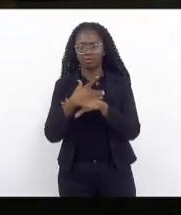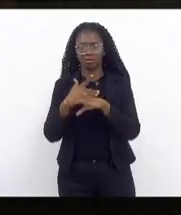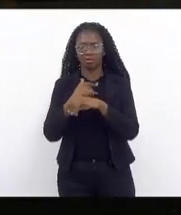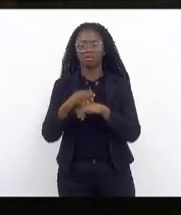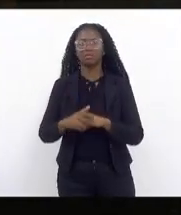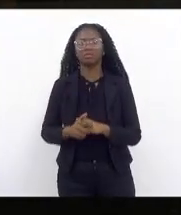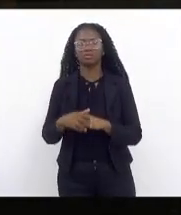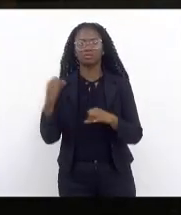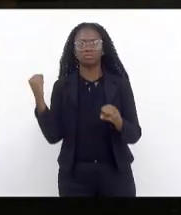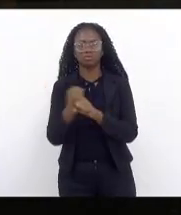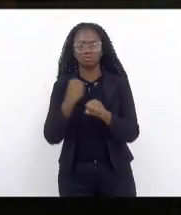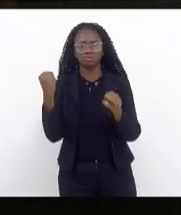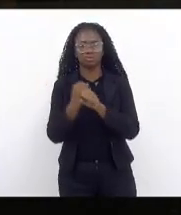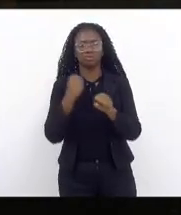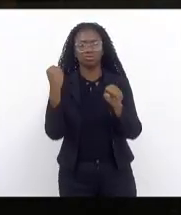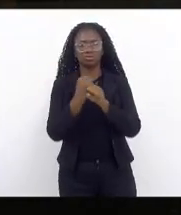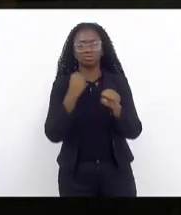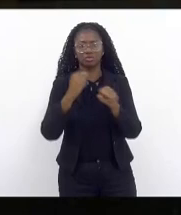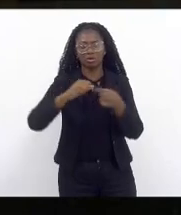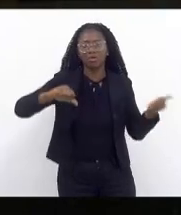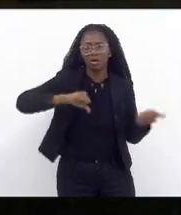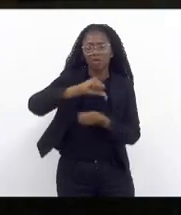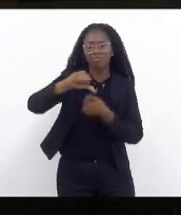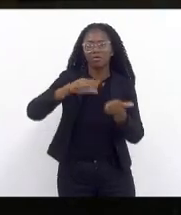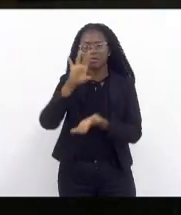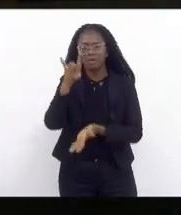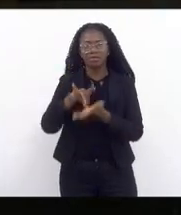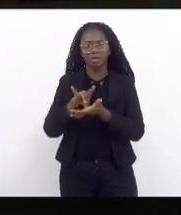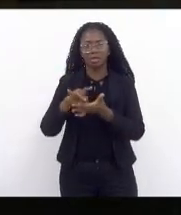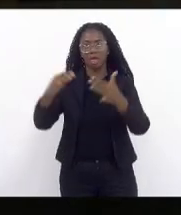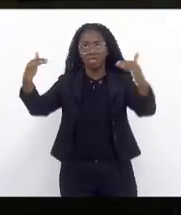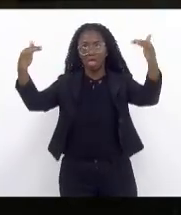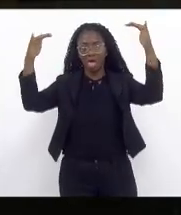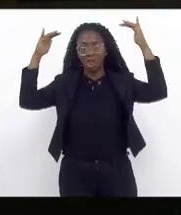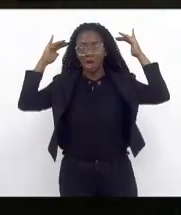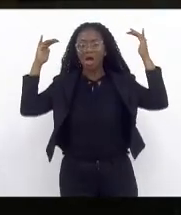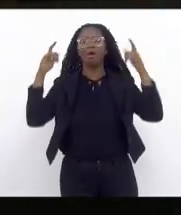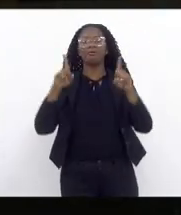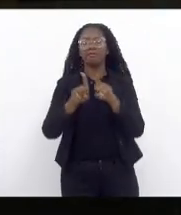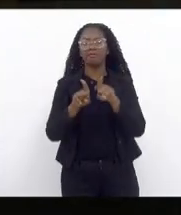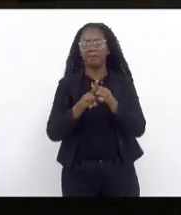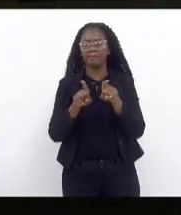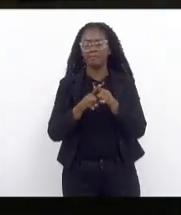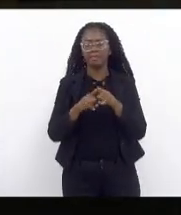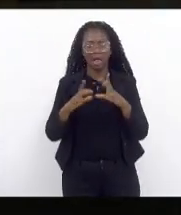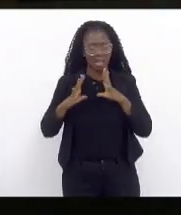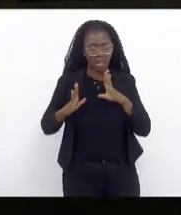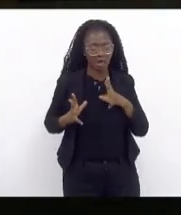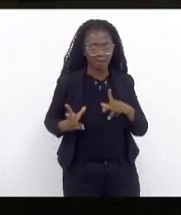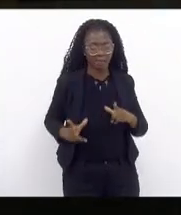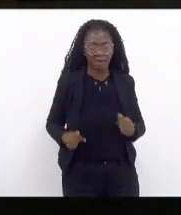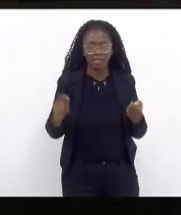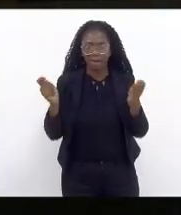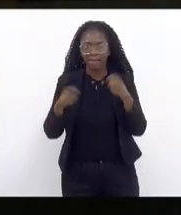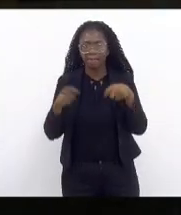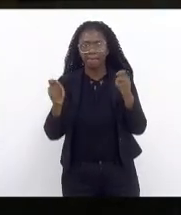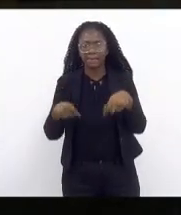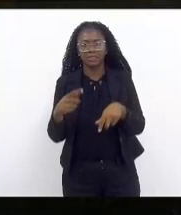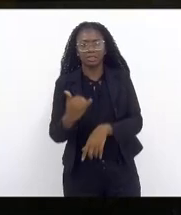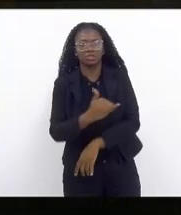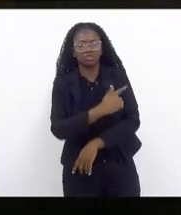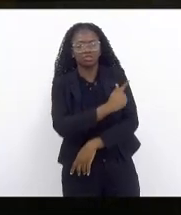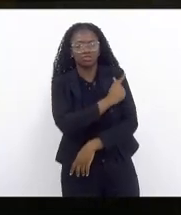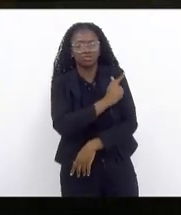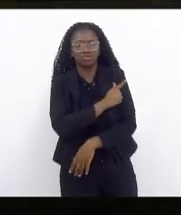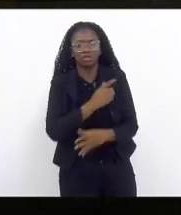construções e reforma efetiva nos telhados saneamento de uma capacidade de gestão e